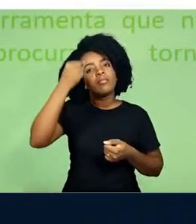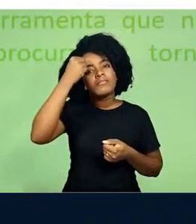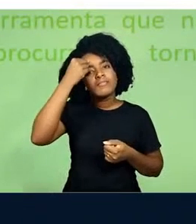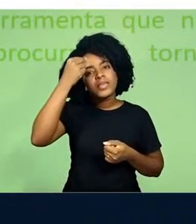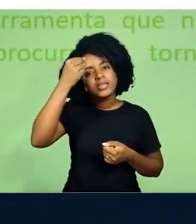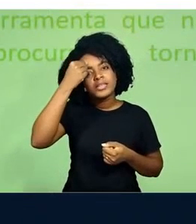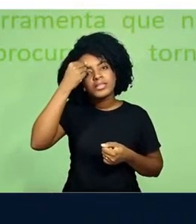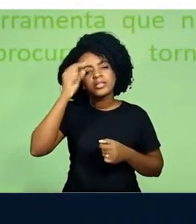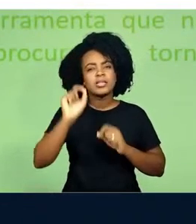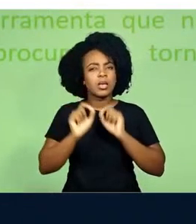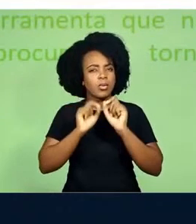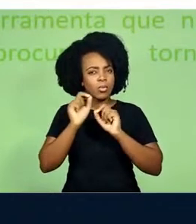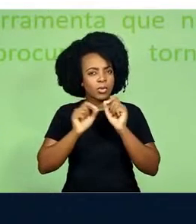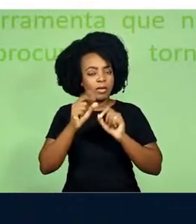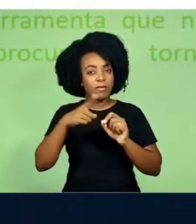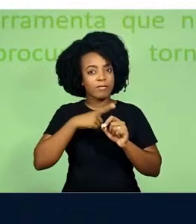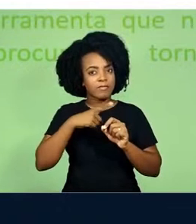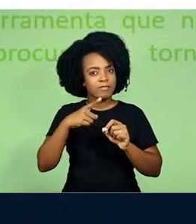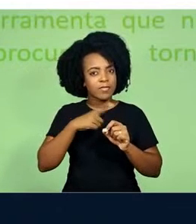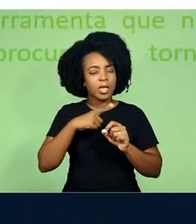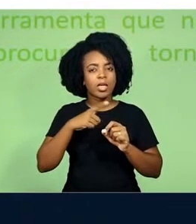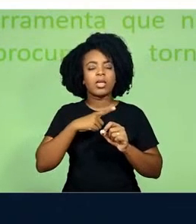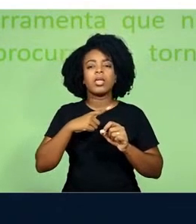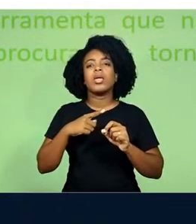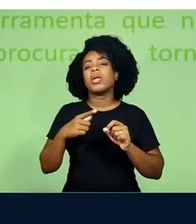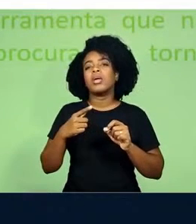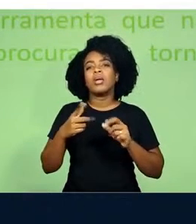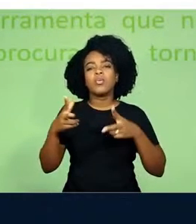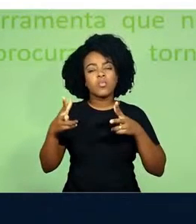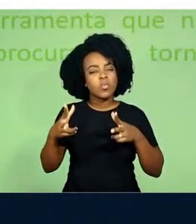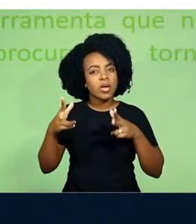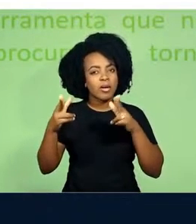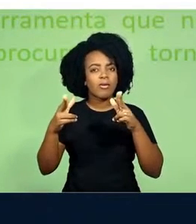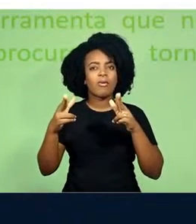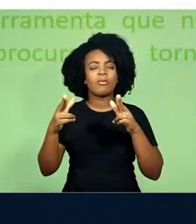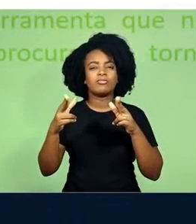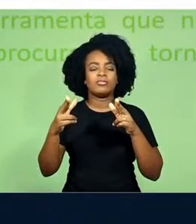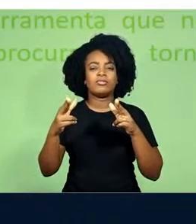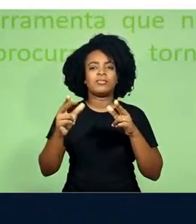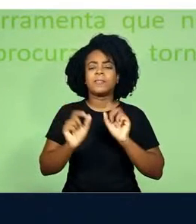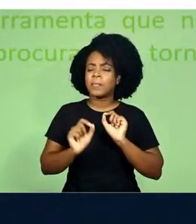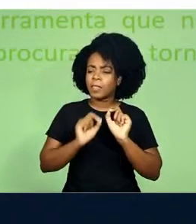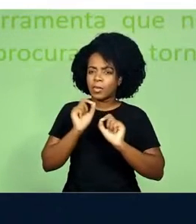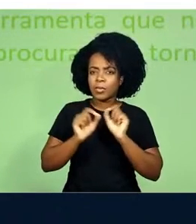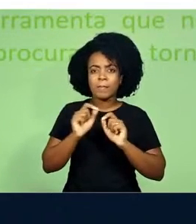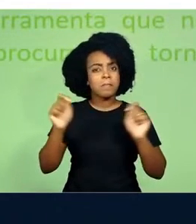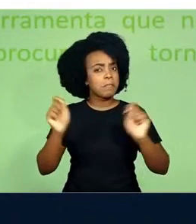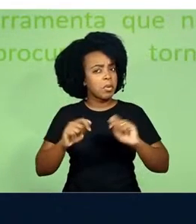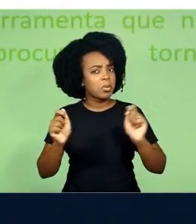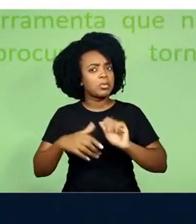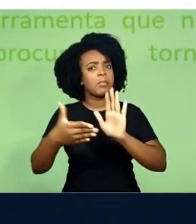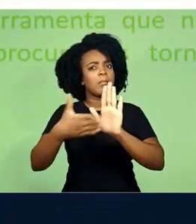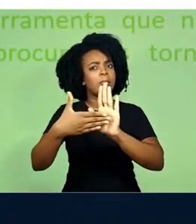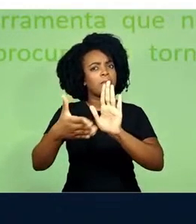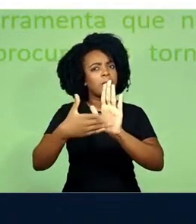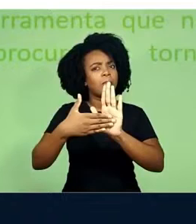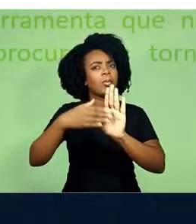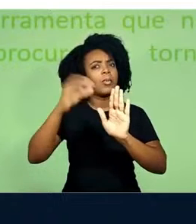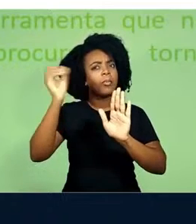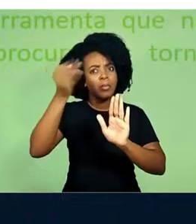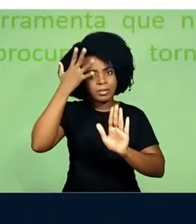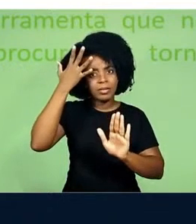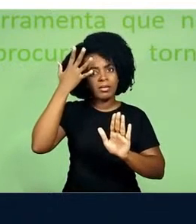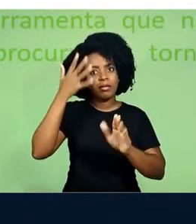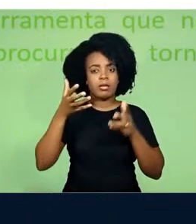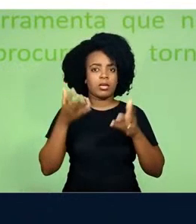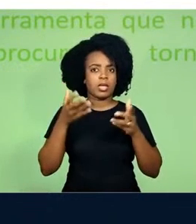Pensando nos sinais mais enigmáticos do cinema, talvez, para este filme. Podemos talvez propor uma ideia aqui que não